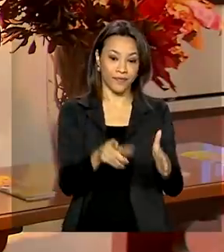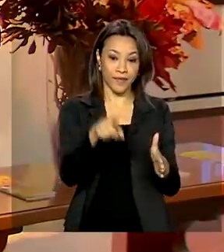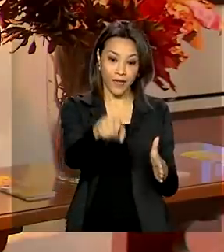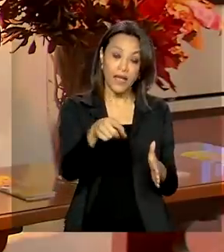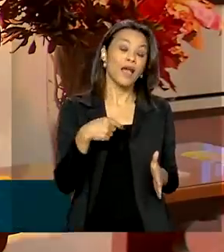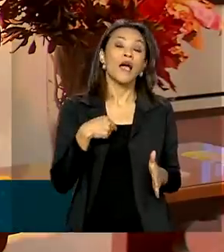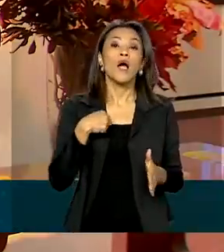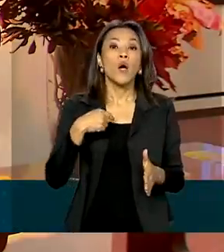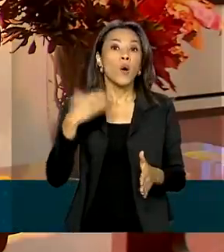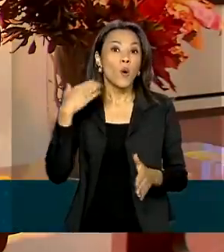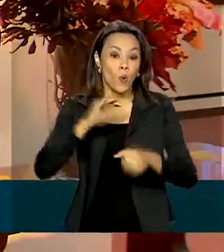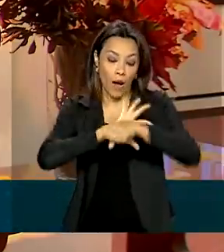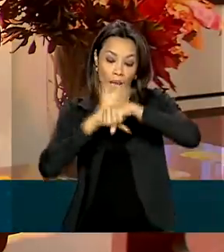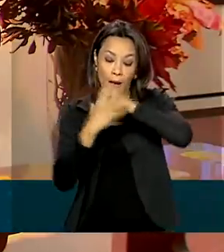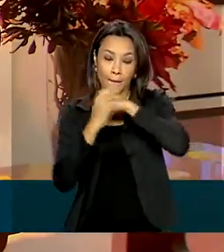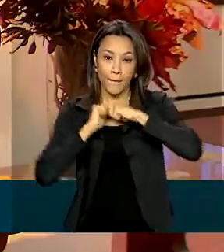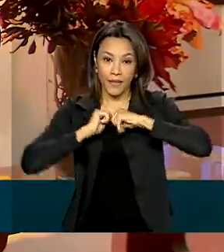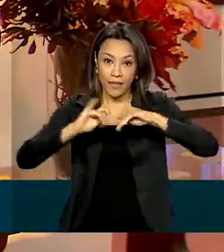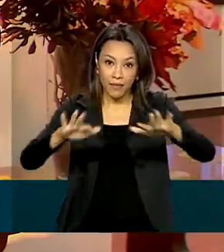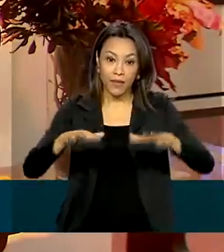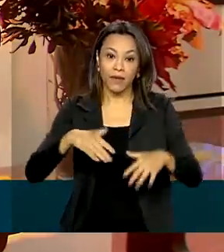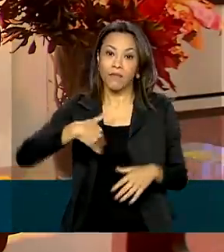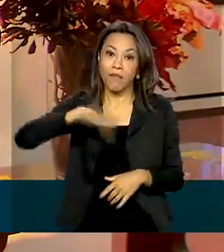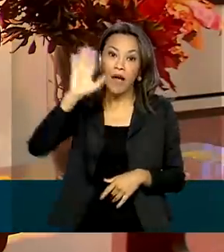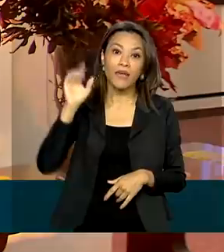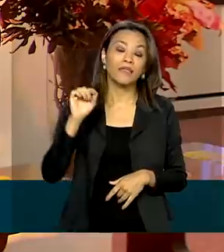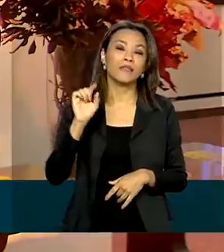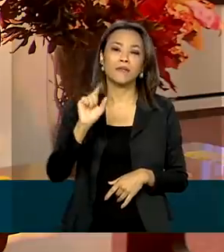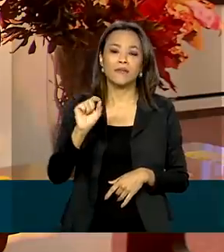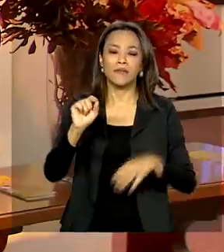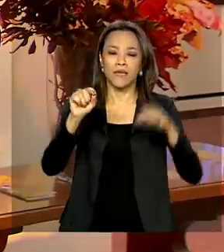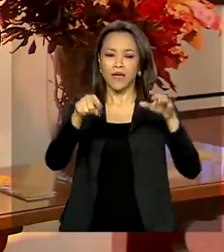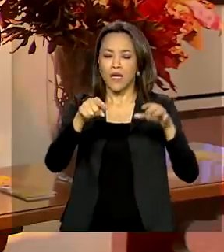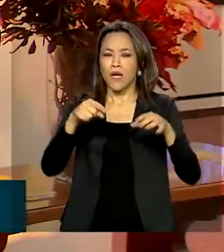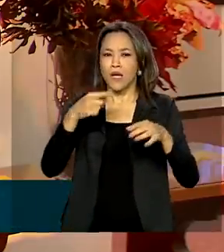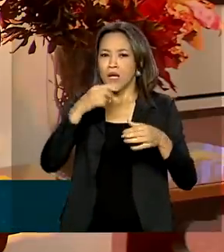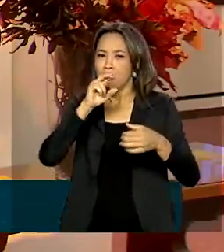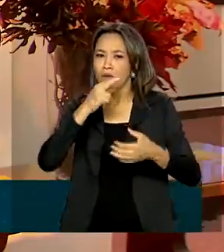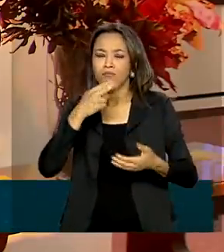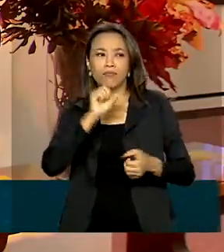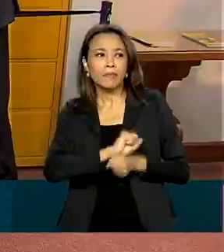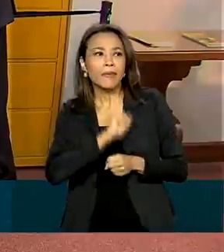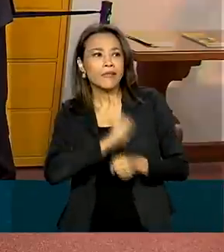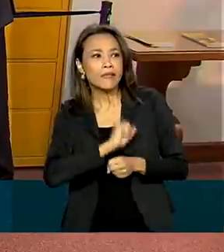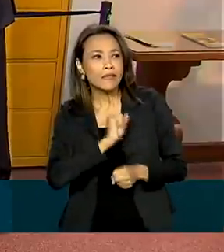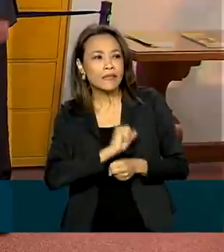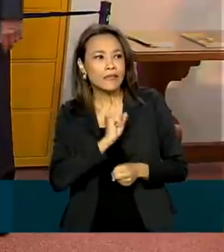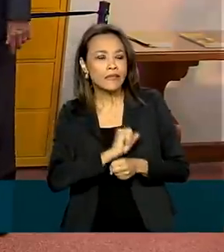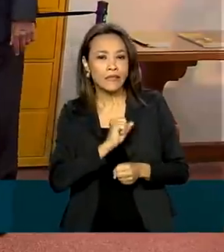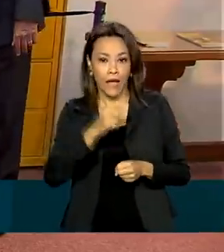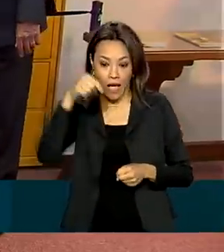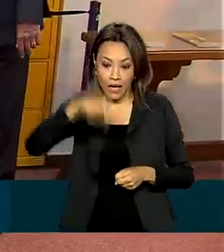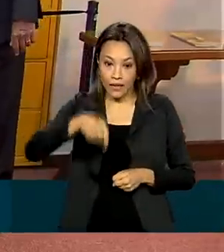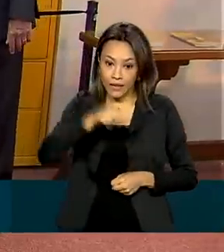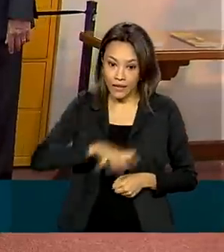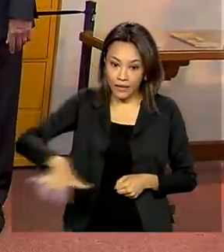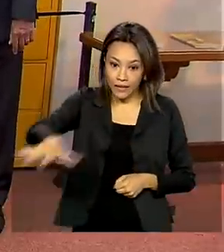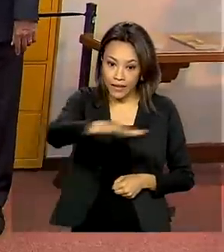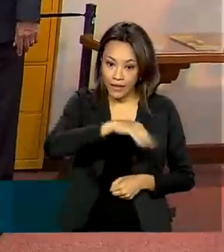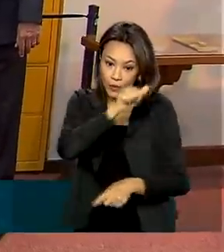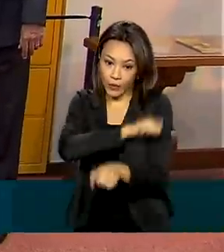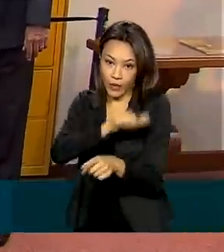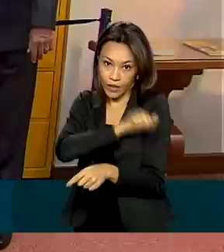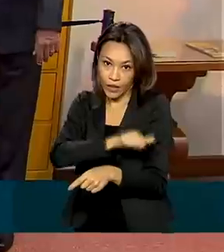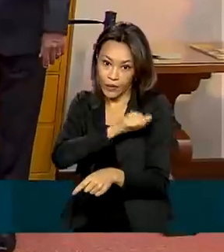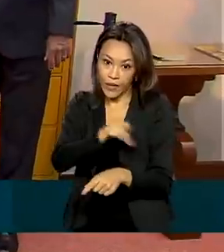passou a fazer mais compras online. Receber o produto no horário que o Correio chegava era uma das dificuldades. Mas aqui na região metropolitana do Rio de